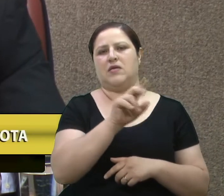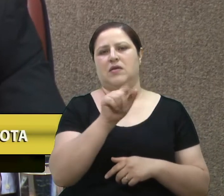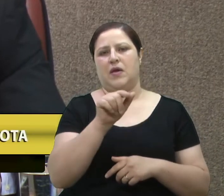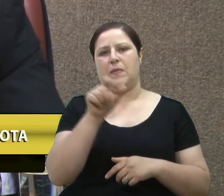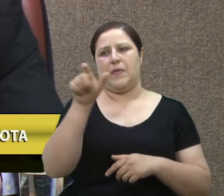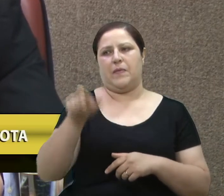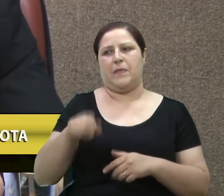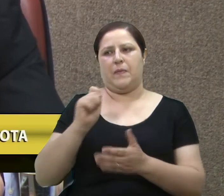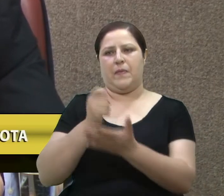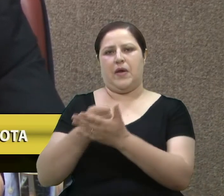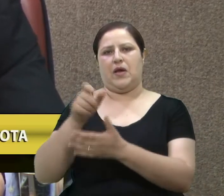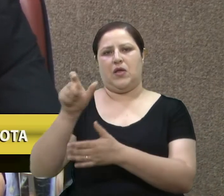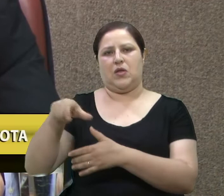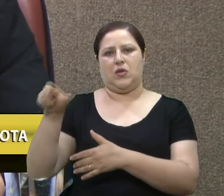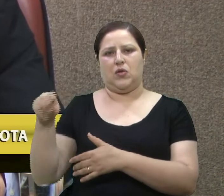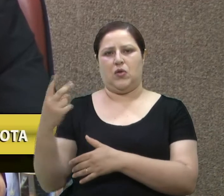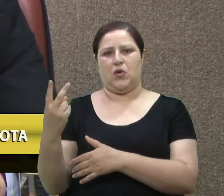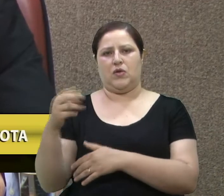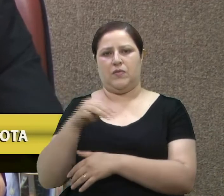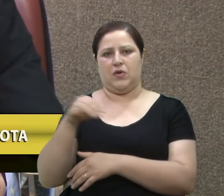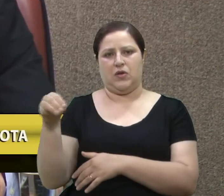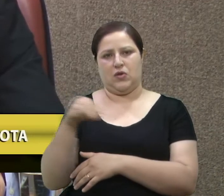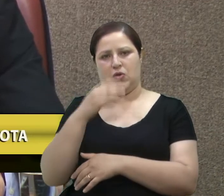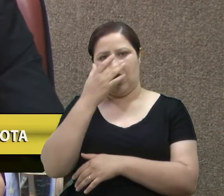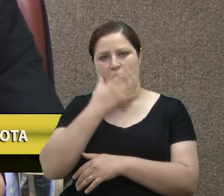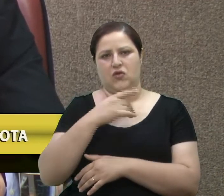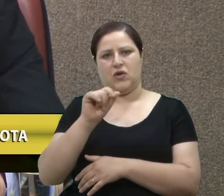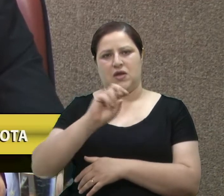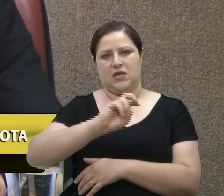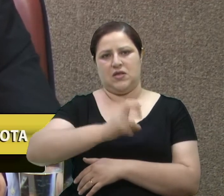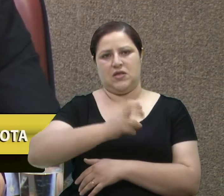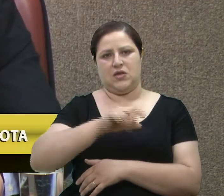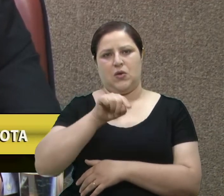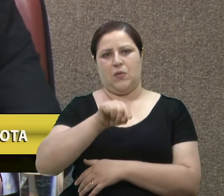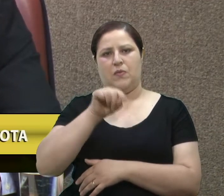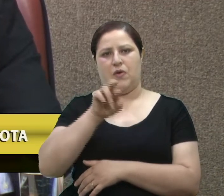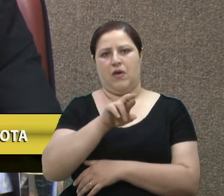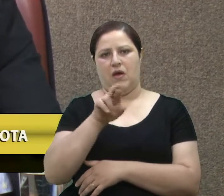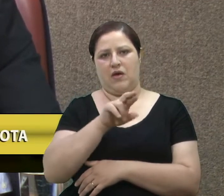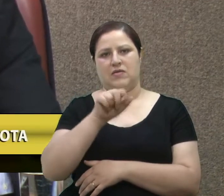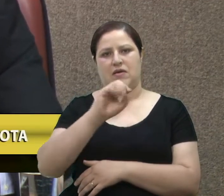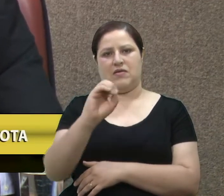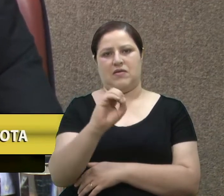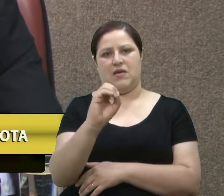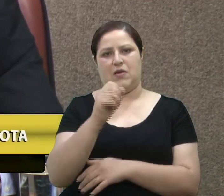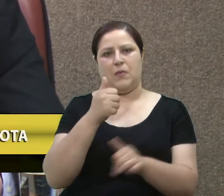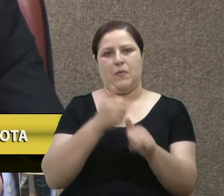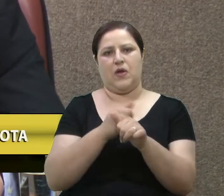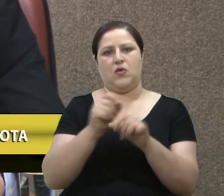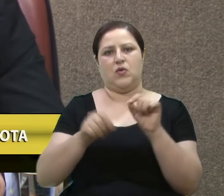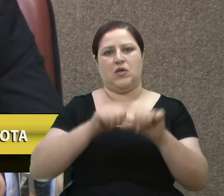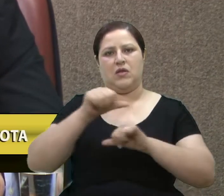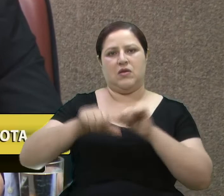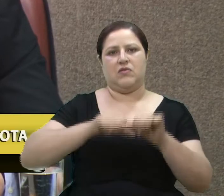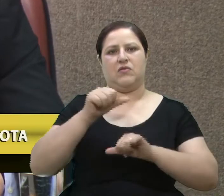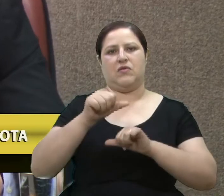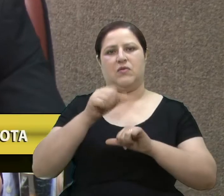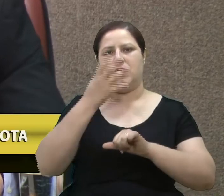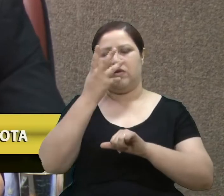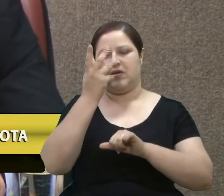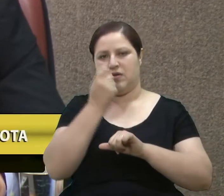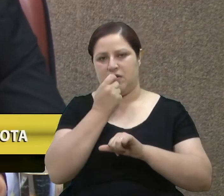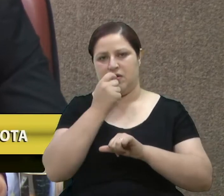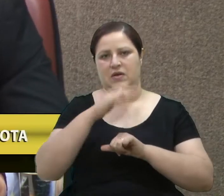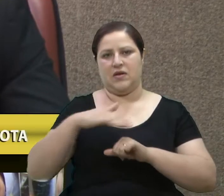acho que esses cinco mil reais é zero perto daquilo que transforma as crianças que estão dentro de uma escola como